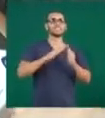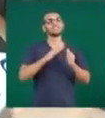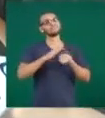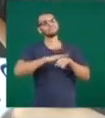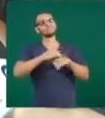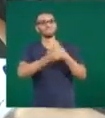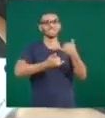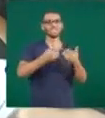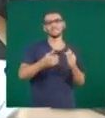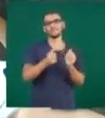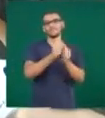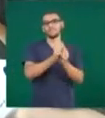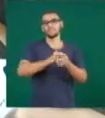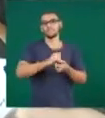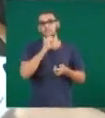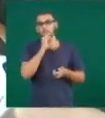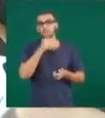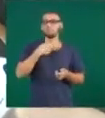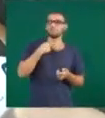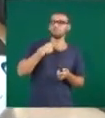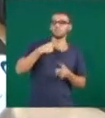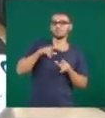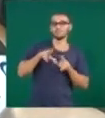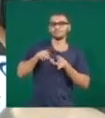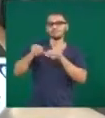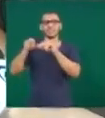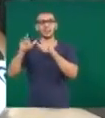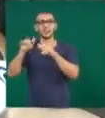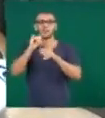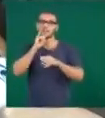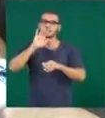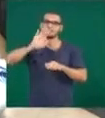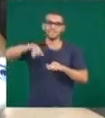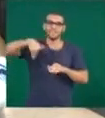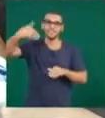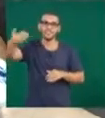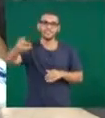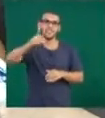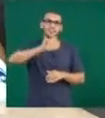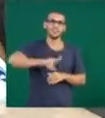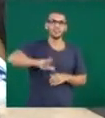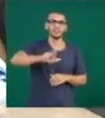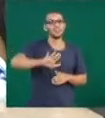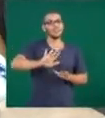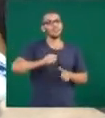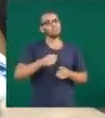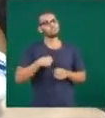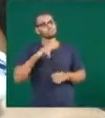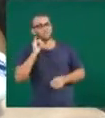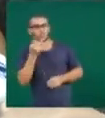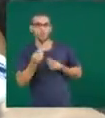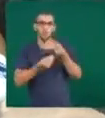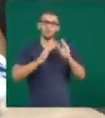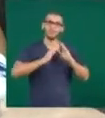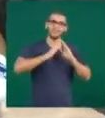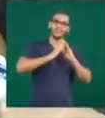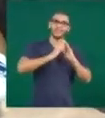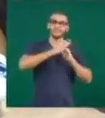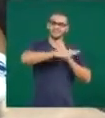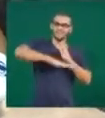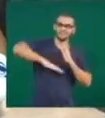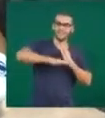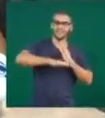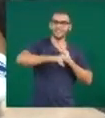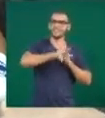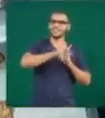outras coisas fora de Berlândia, a gente aproveita o que tem aqui. Aqui em casa, aqui no bairro, aqui na cidade. Sempre tem alguma